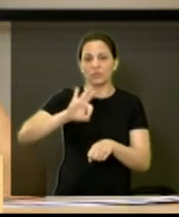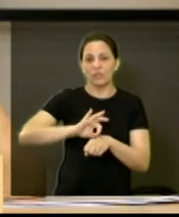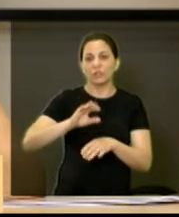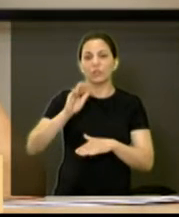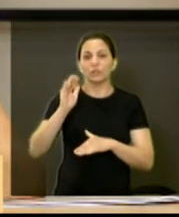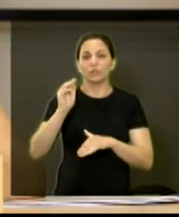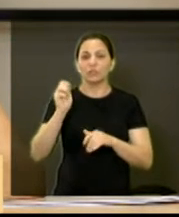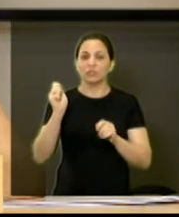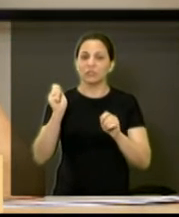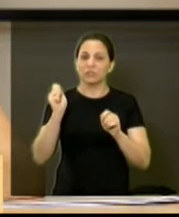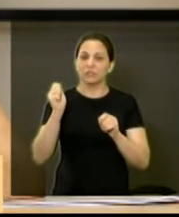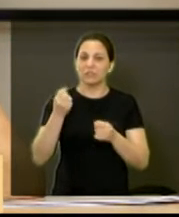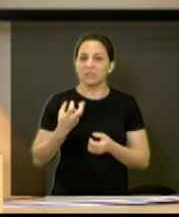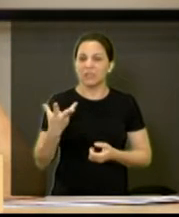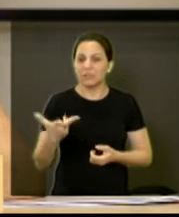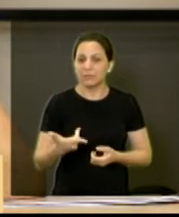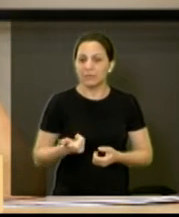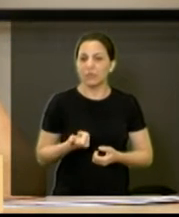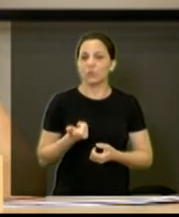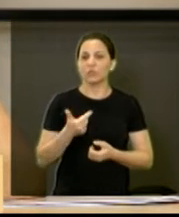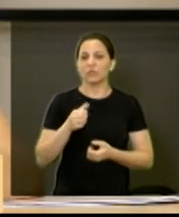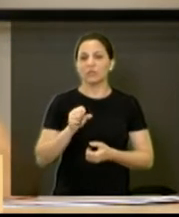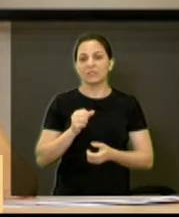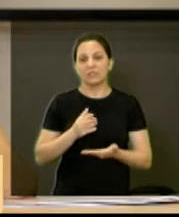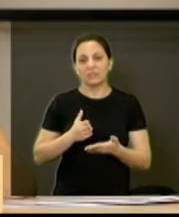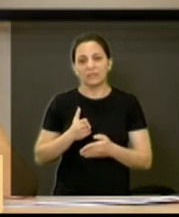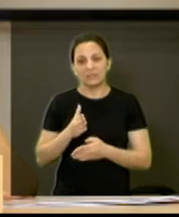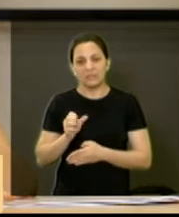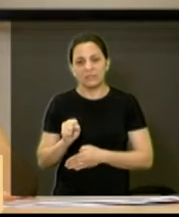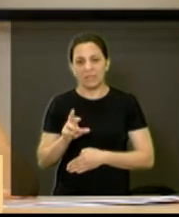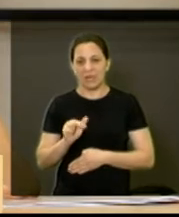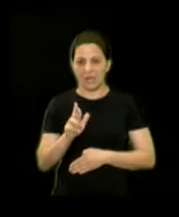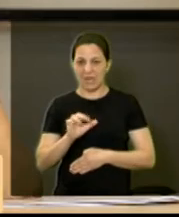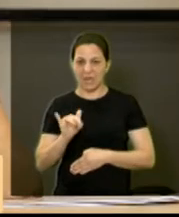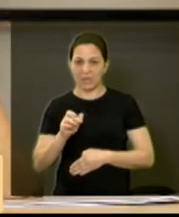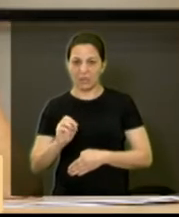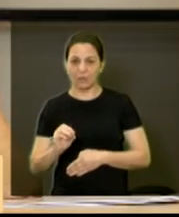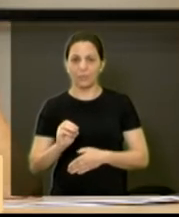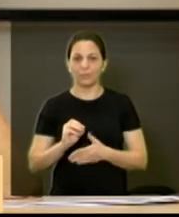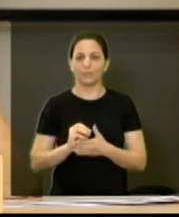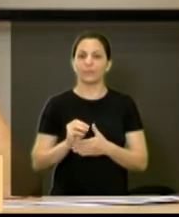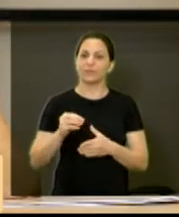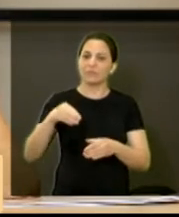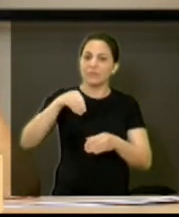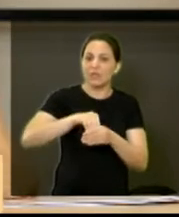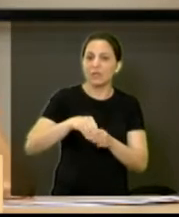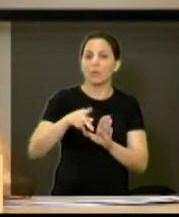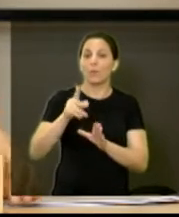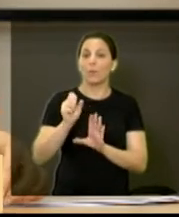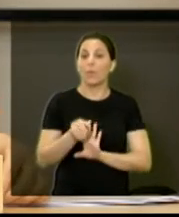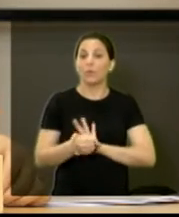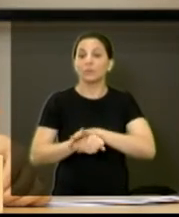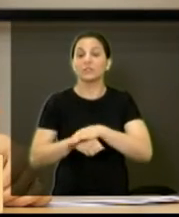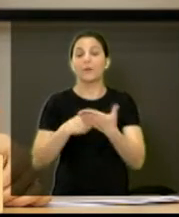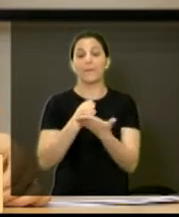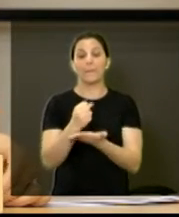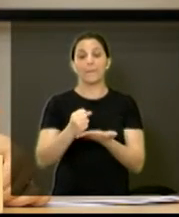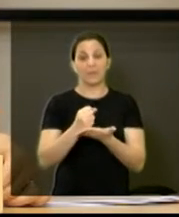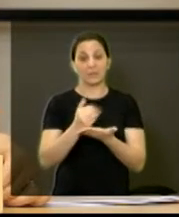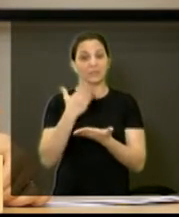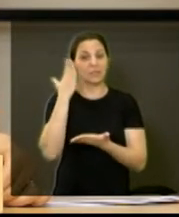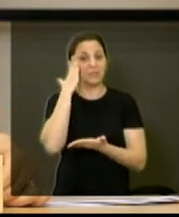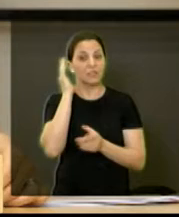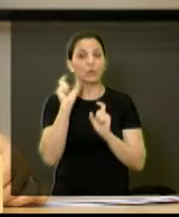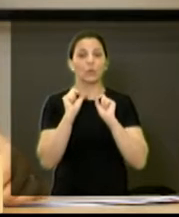Serralheiro. Isso na proteção básica. O que a gente entende? Que o